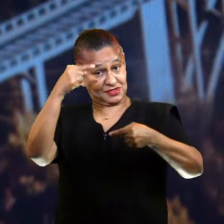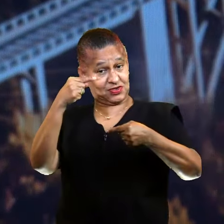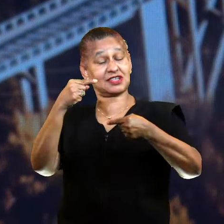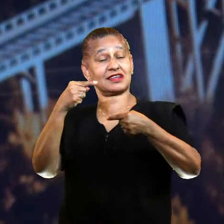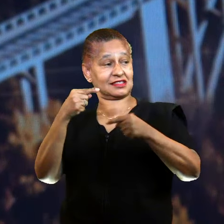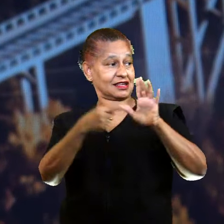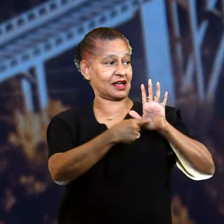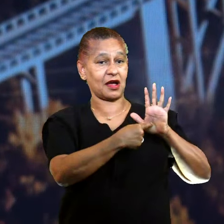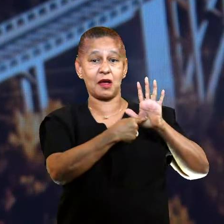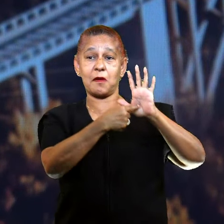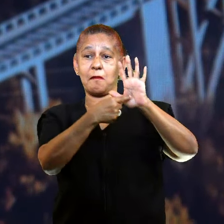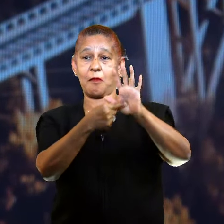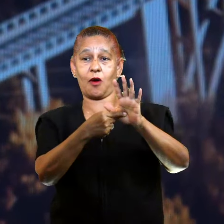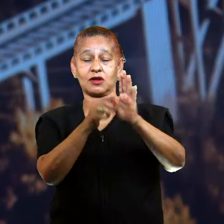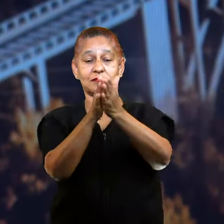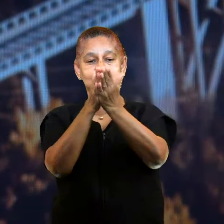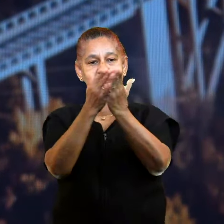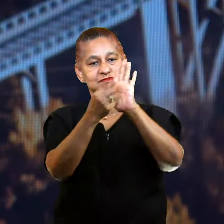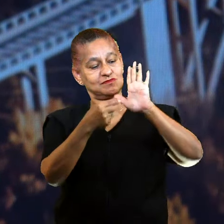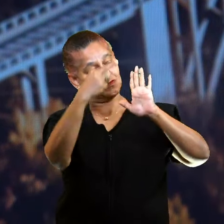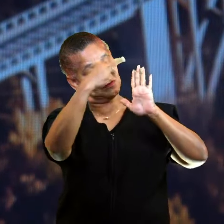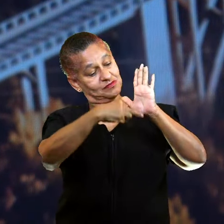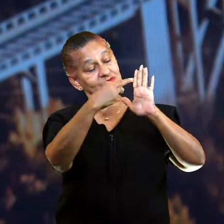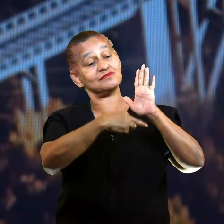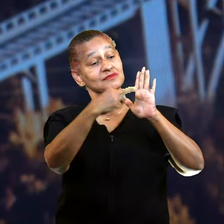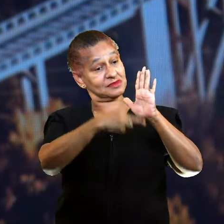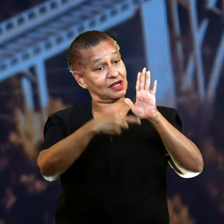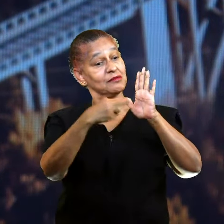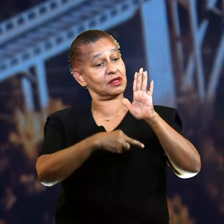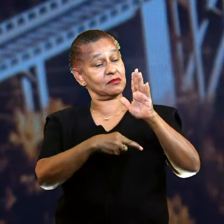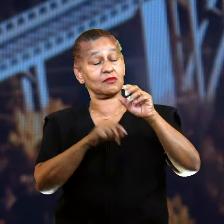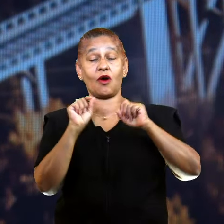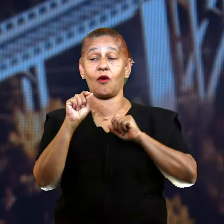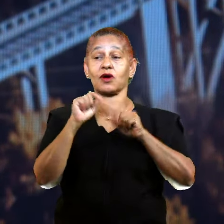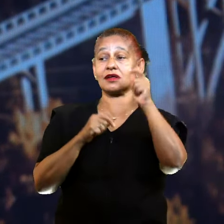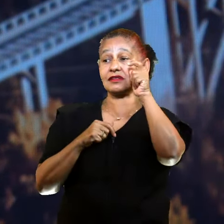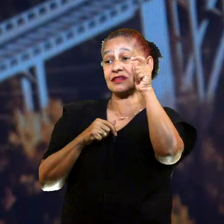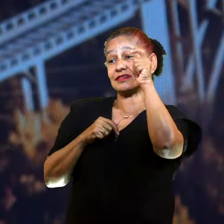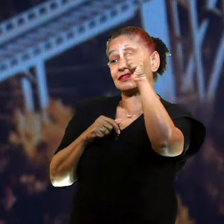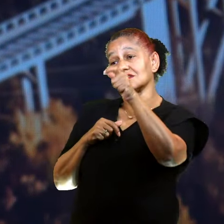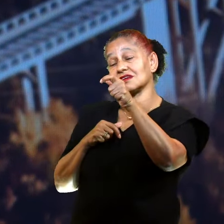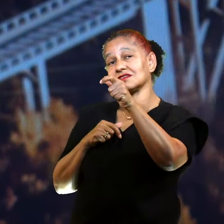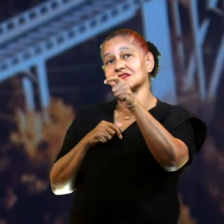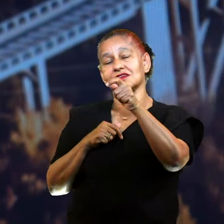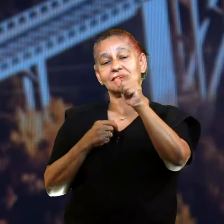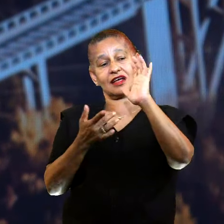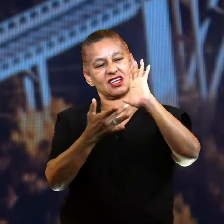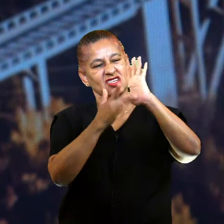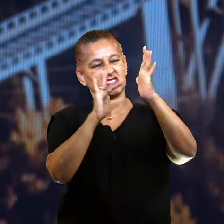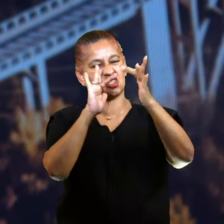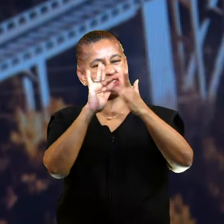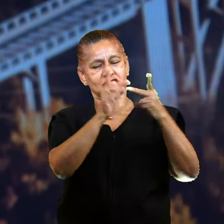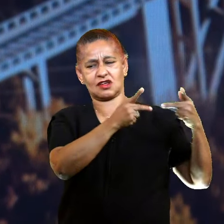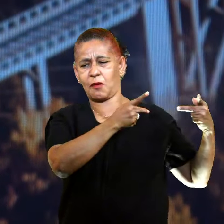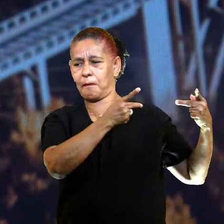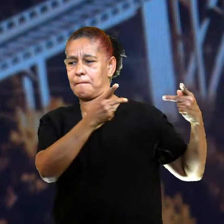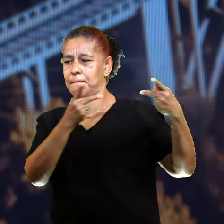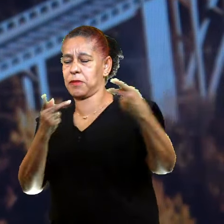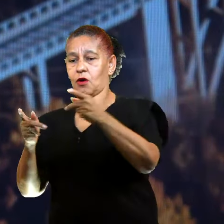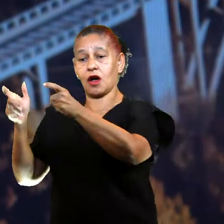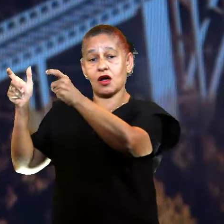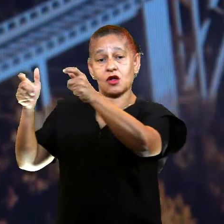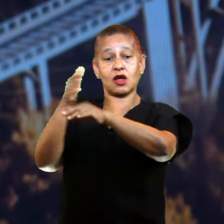manifesta nas páginas das Escrituras, É interessante perceber Jesus visitando cidade